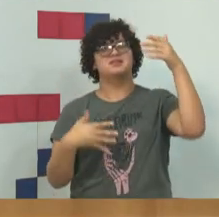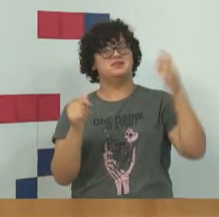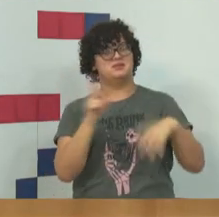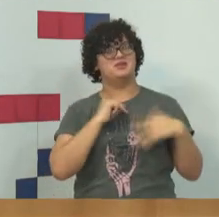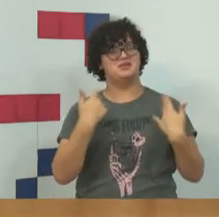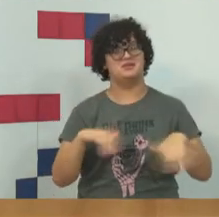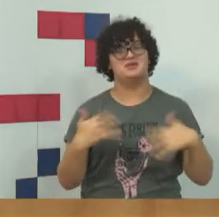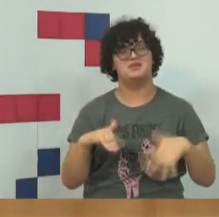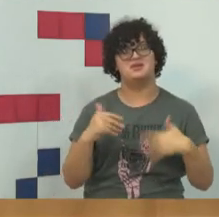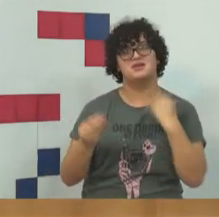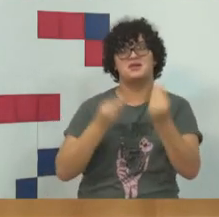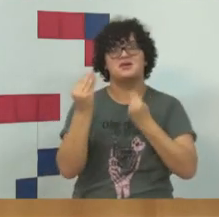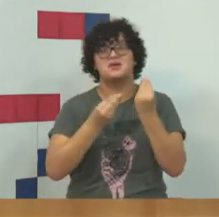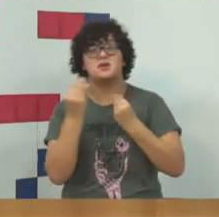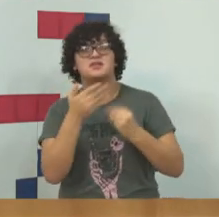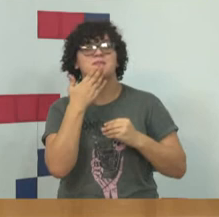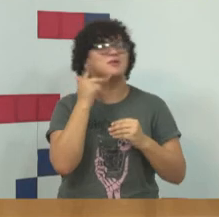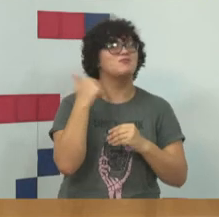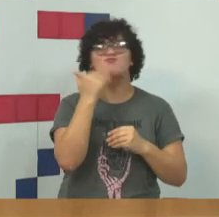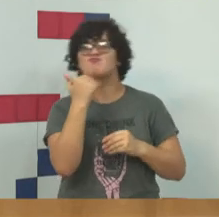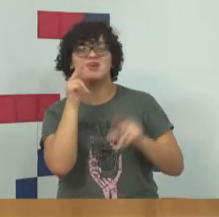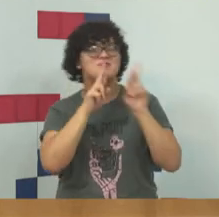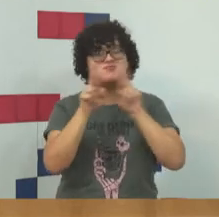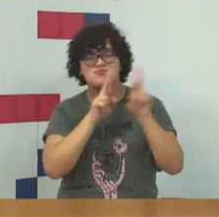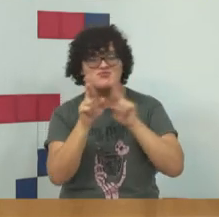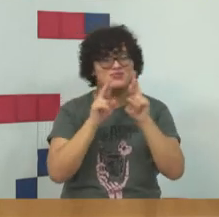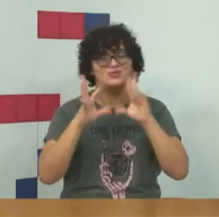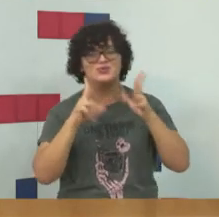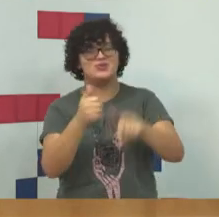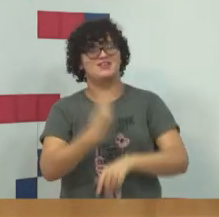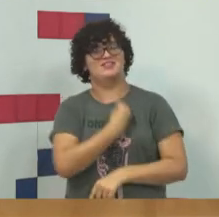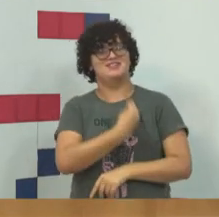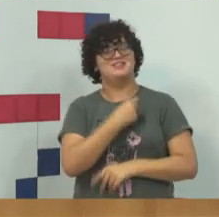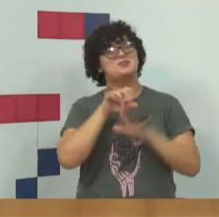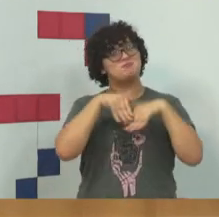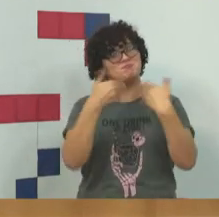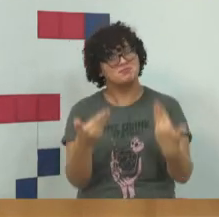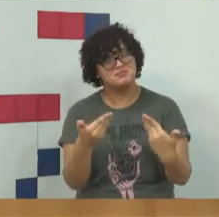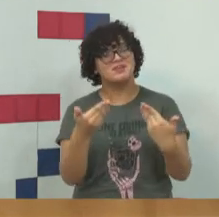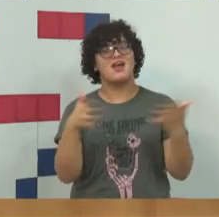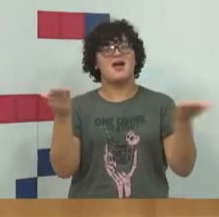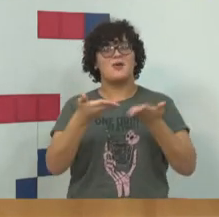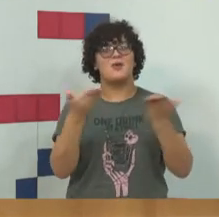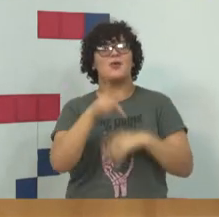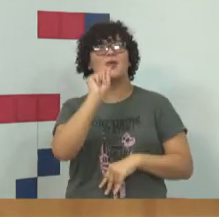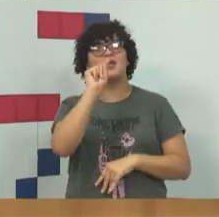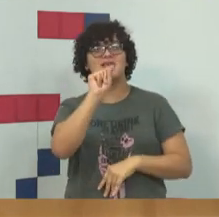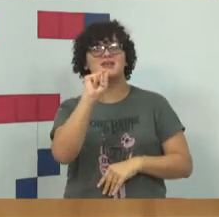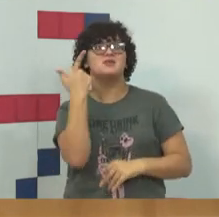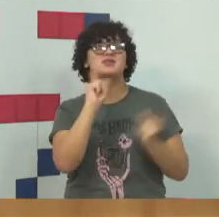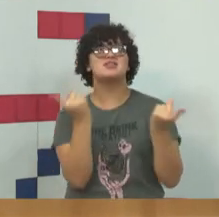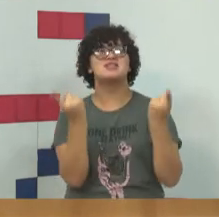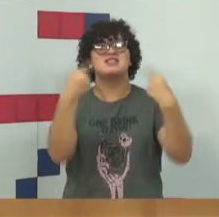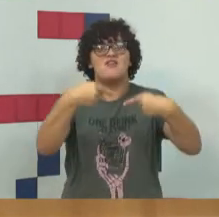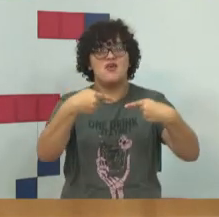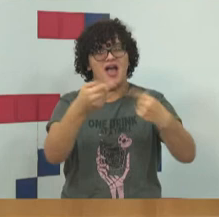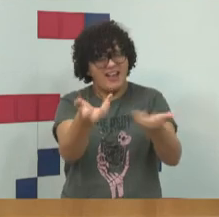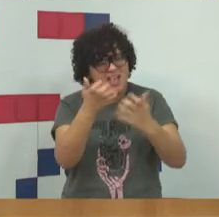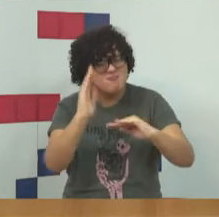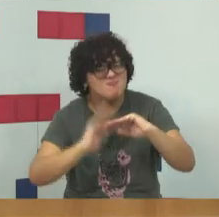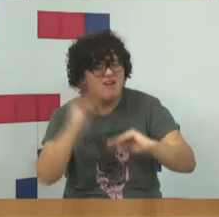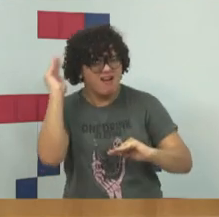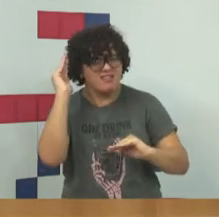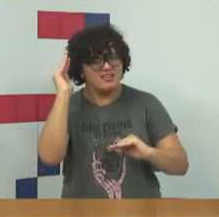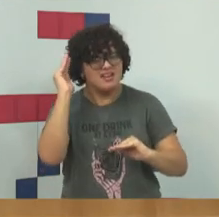responder aqui ao vivo. Então, está lançado o seguinte desafio. Se você quer mais,